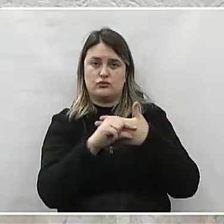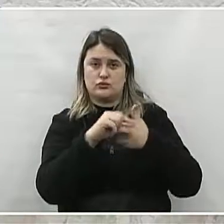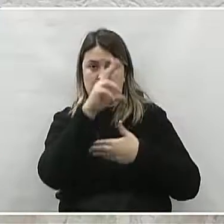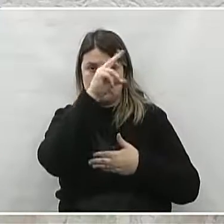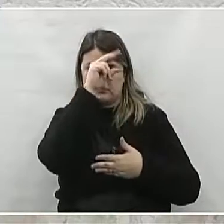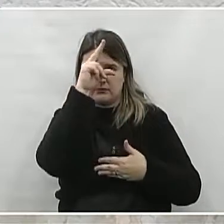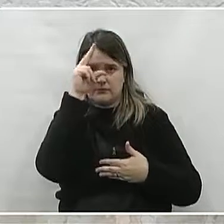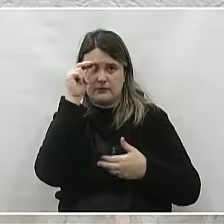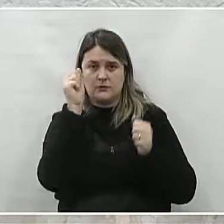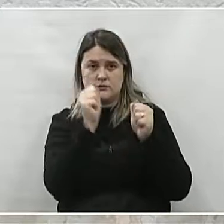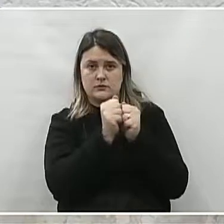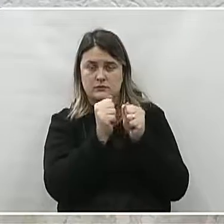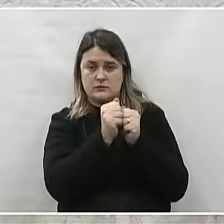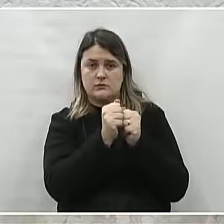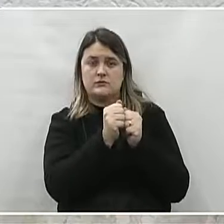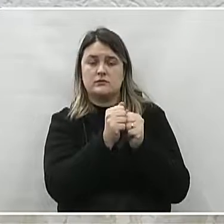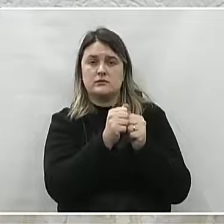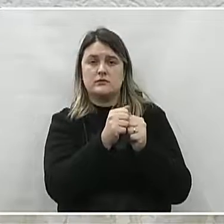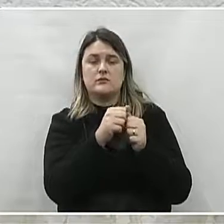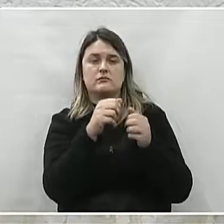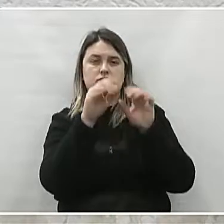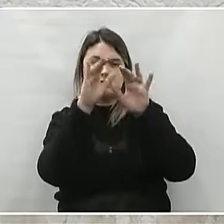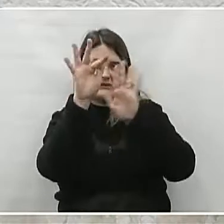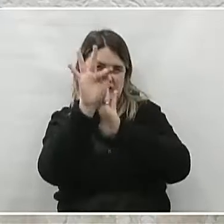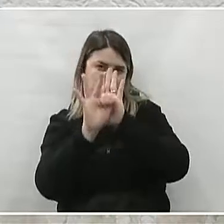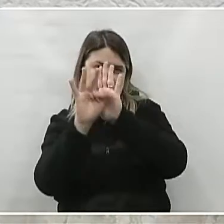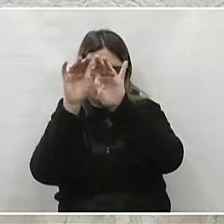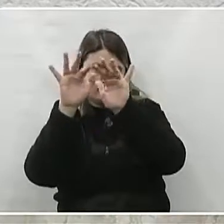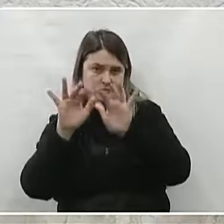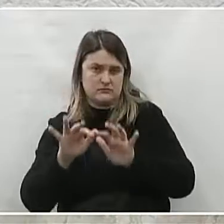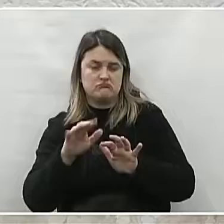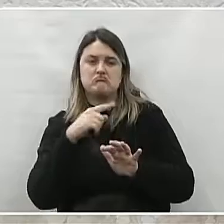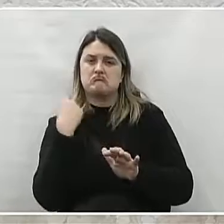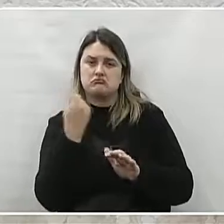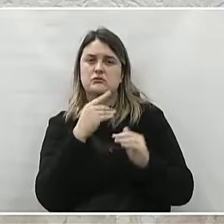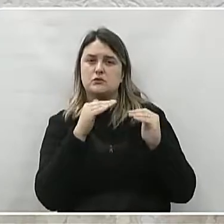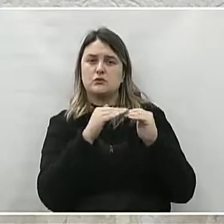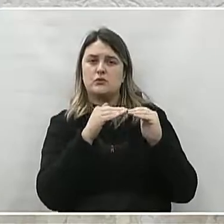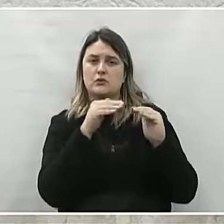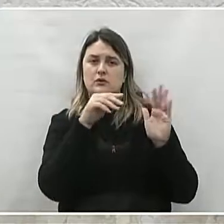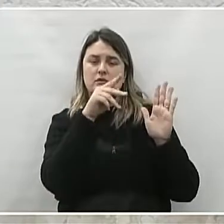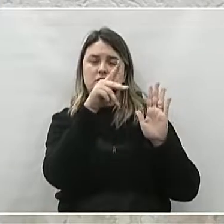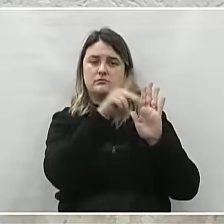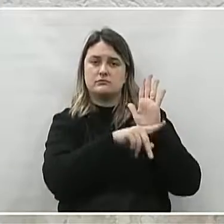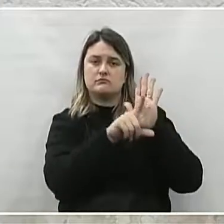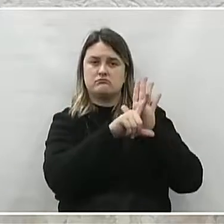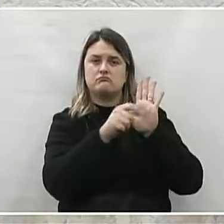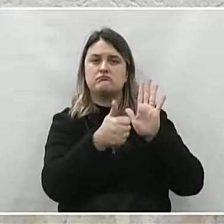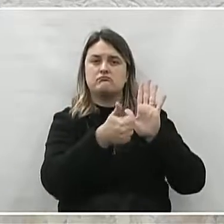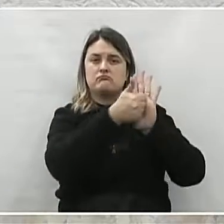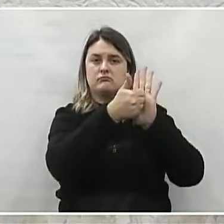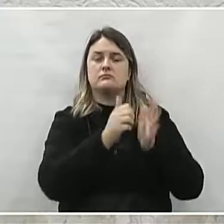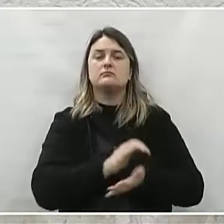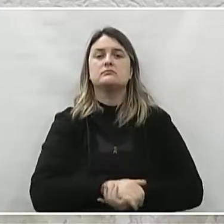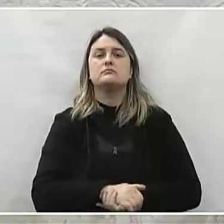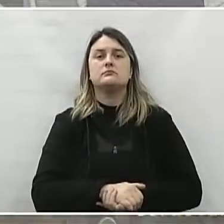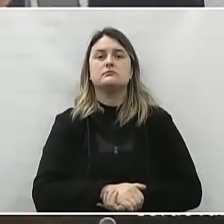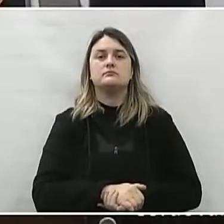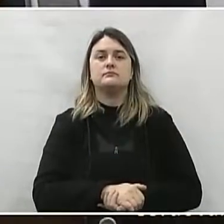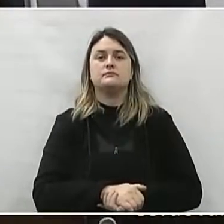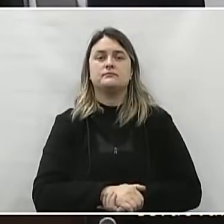Poder Executivo, juntamente com a sua justificativa. E oferecemos o parecer favorável ao parecer.